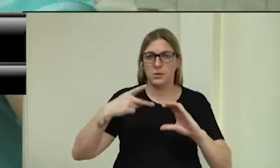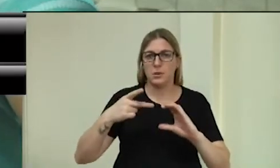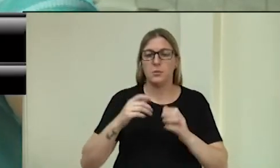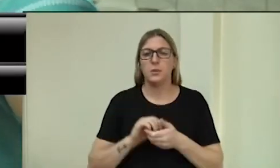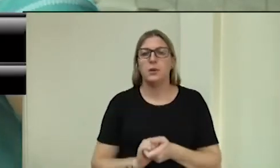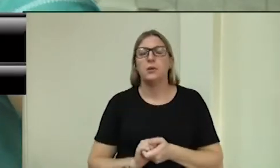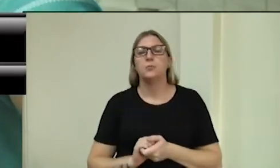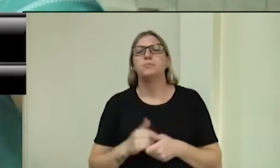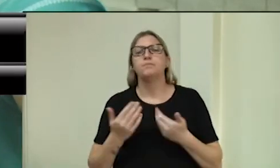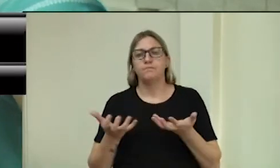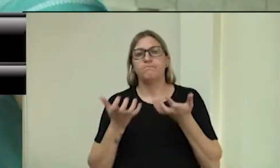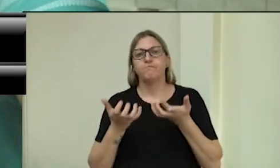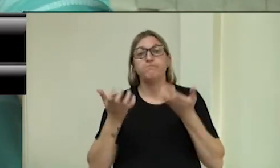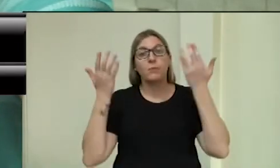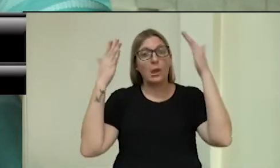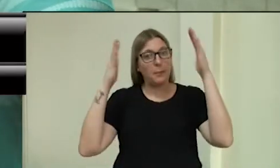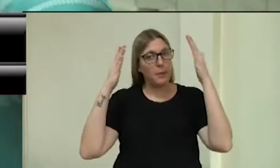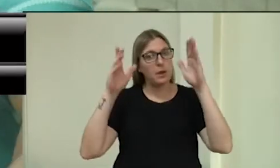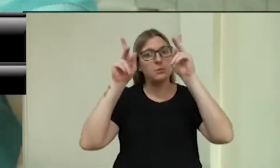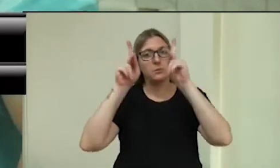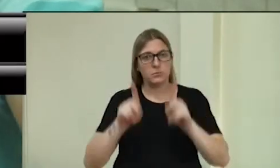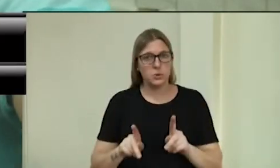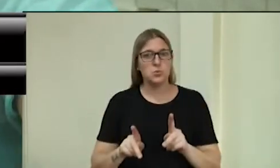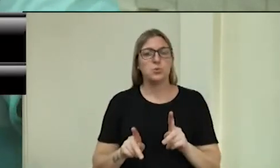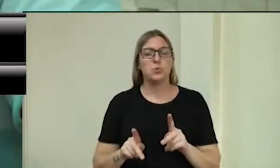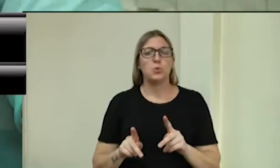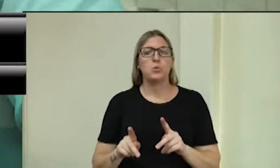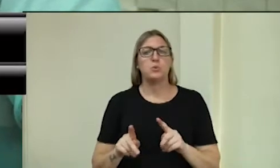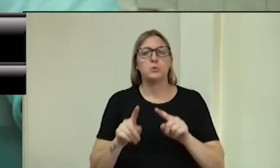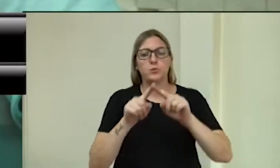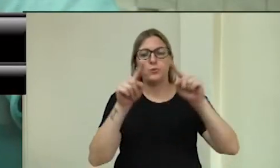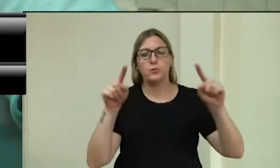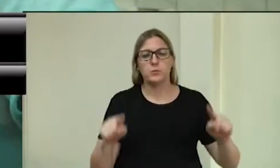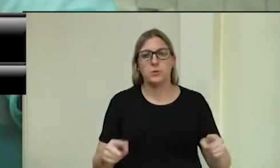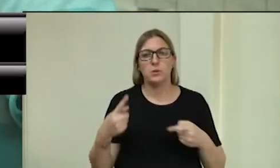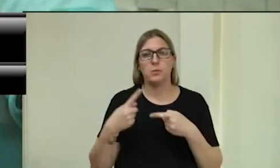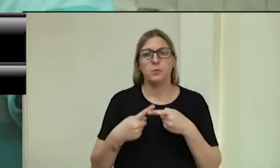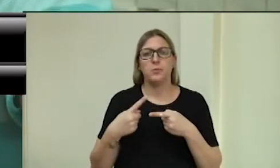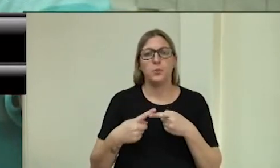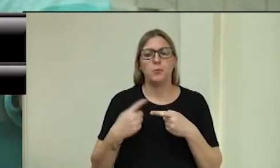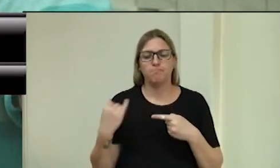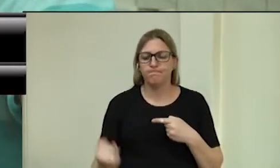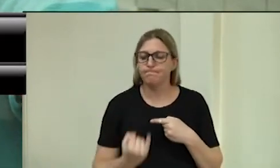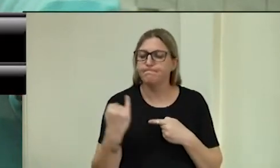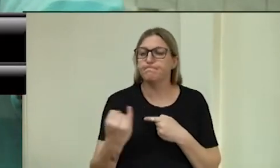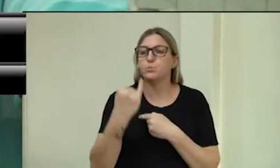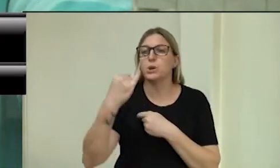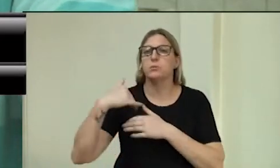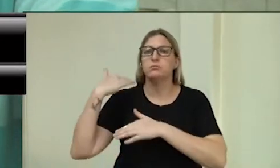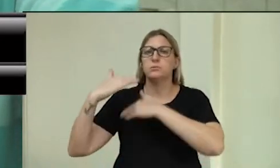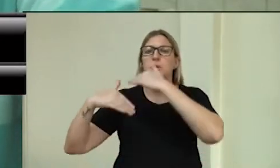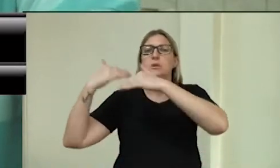parabenizar a todo esse pessoal, porque isso aqui é muito importante para o desenvolvimento da nossa cidade.